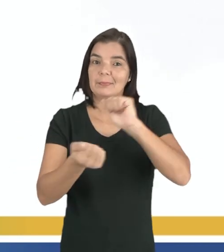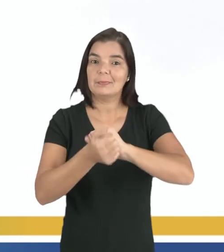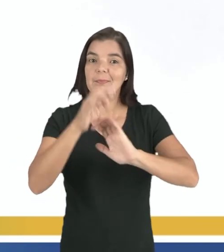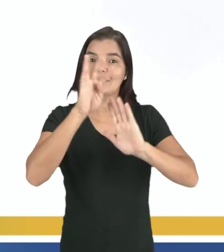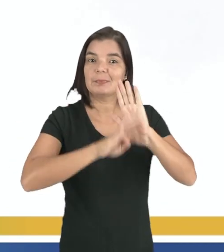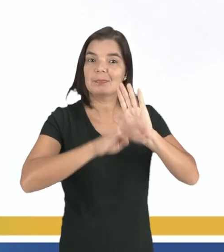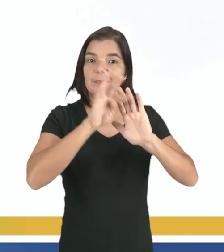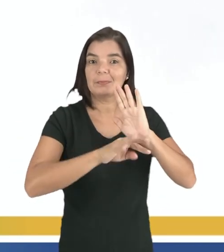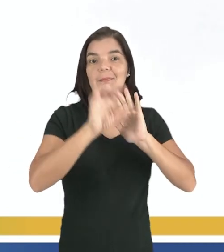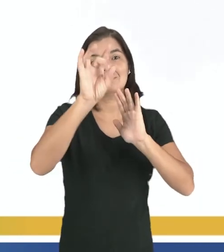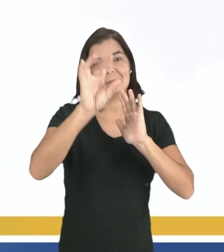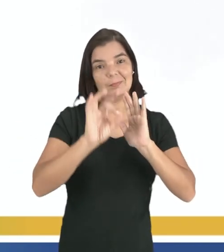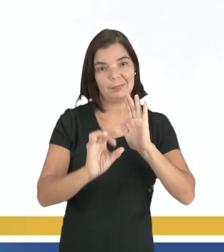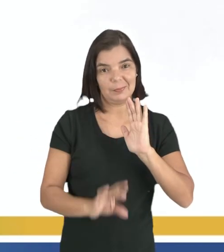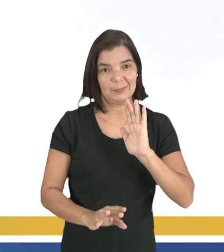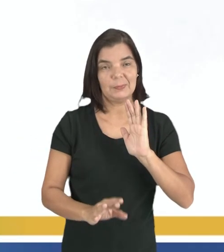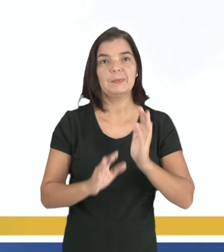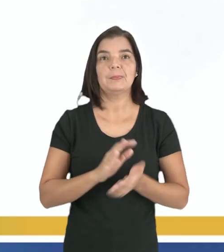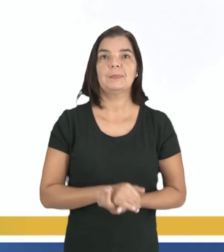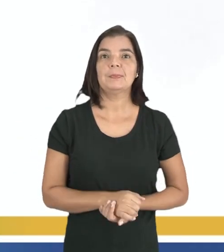texto para aquele ambiente.